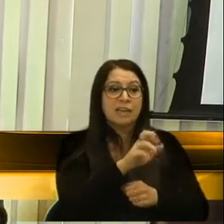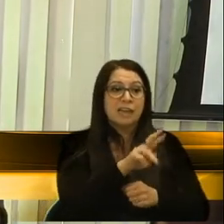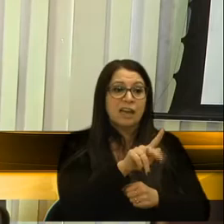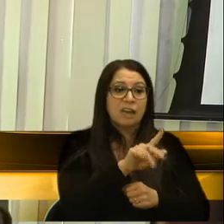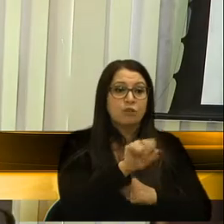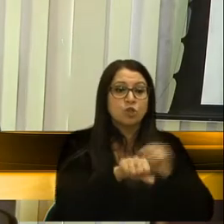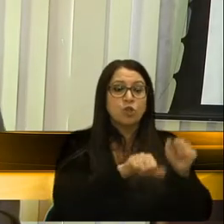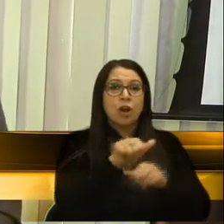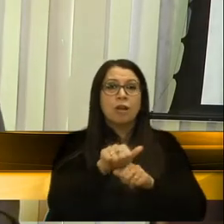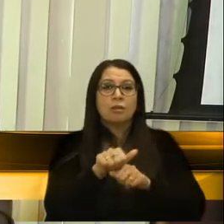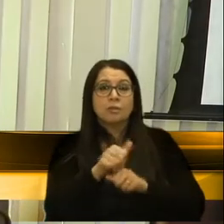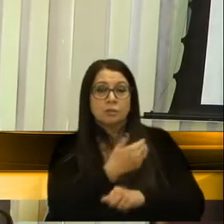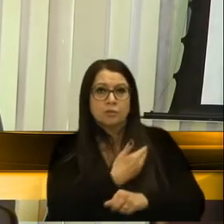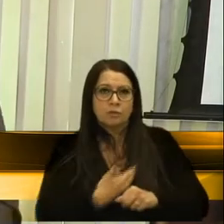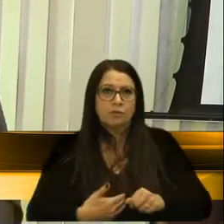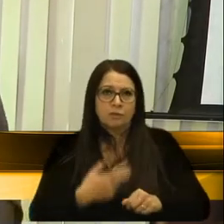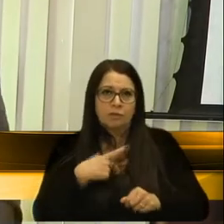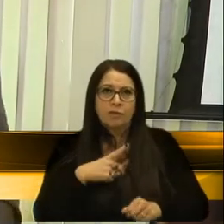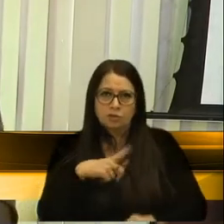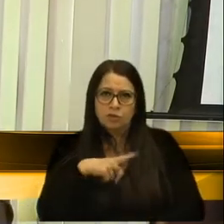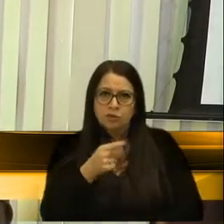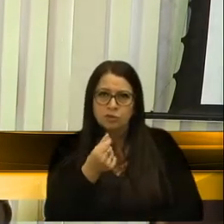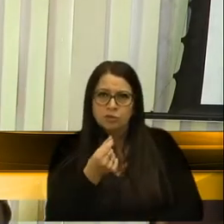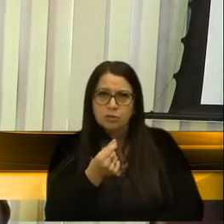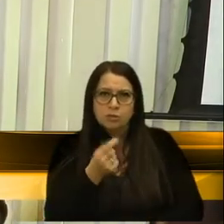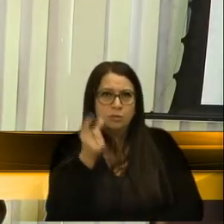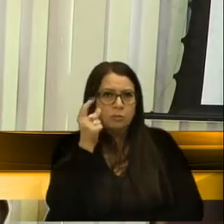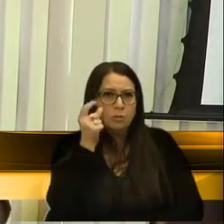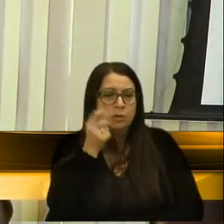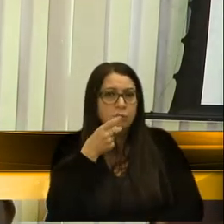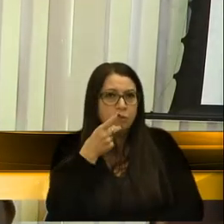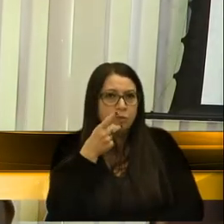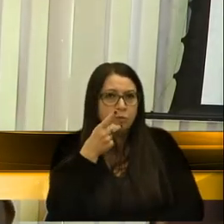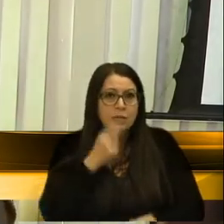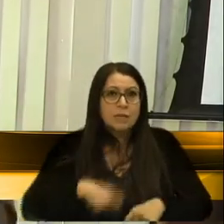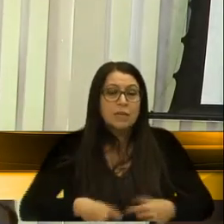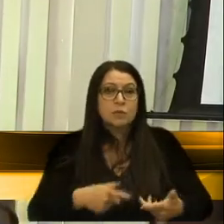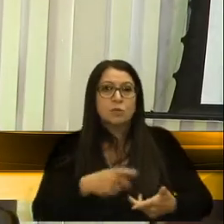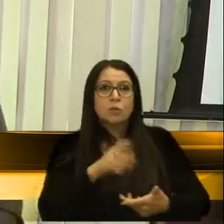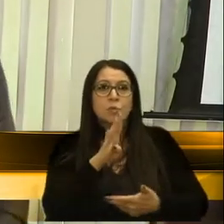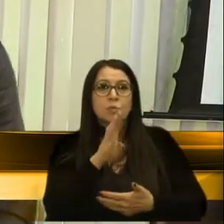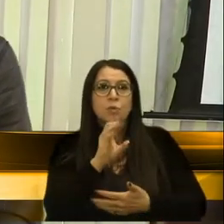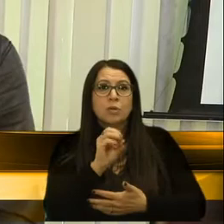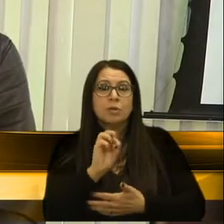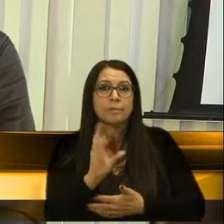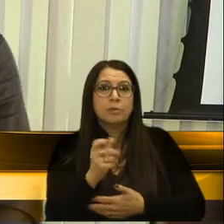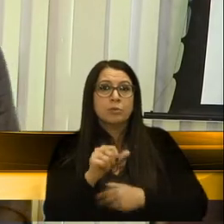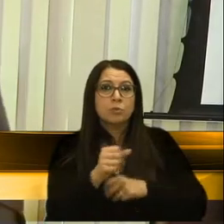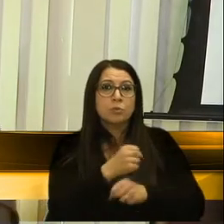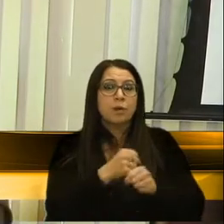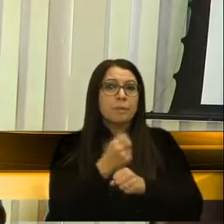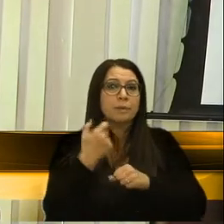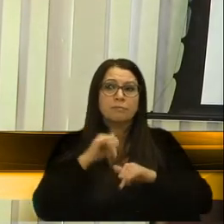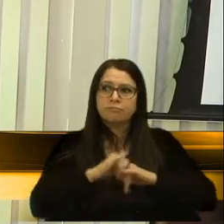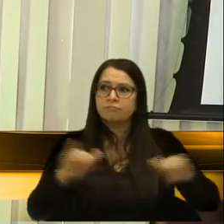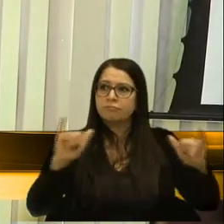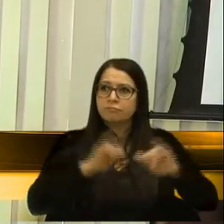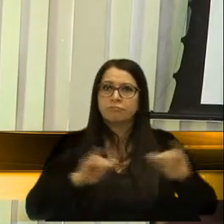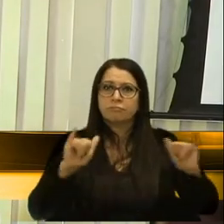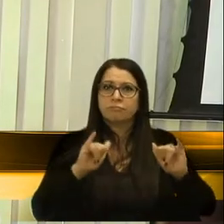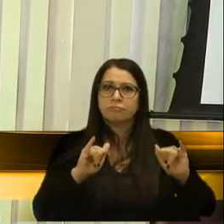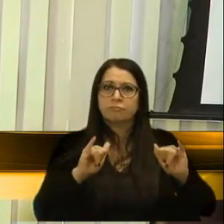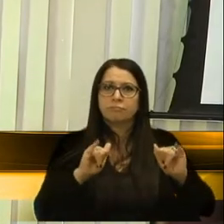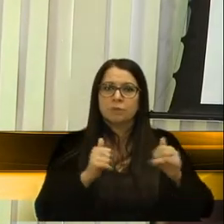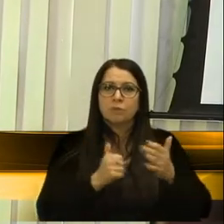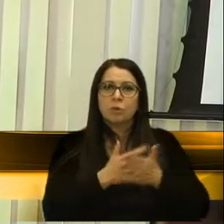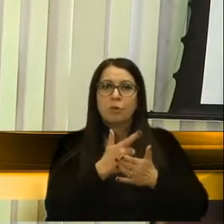Se o governador tinha esse dinheiro, como o vereador Périco falou, ele gastou 40 milhões no ano passado em propaganda. Comprou